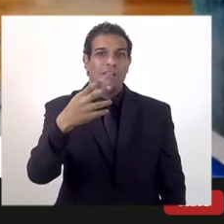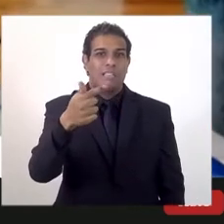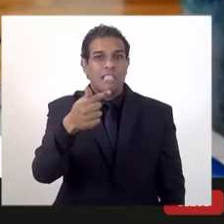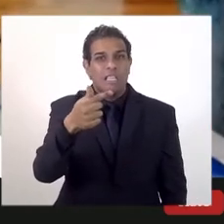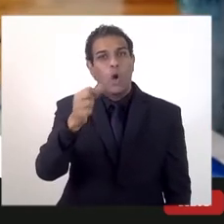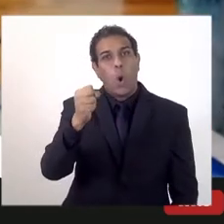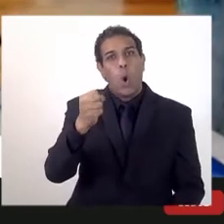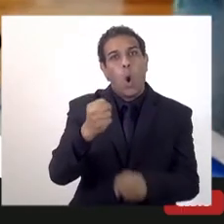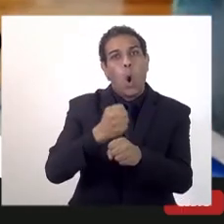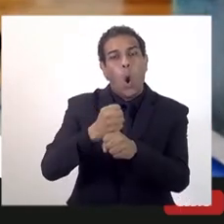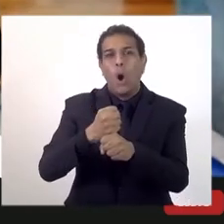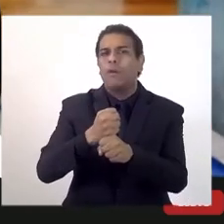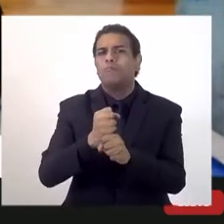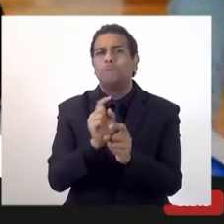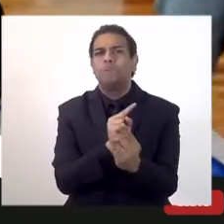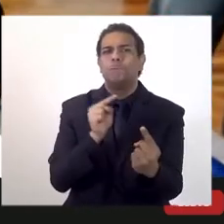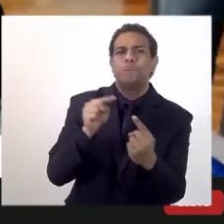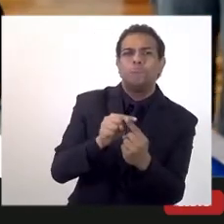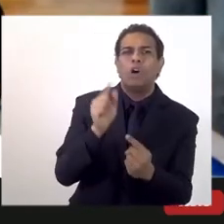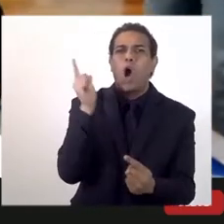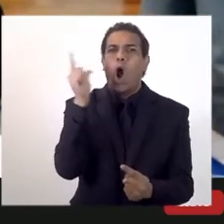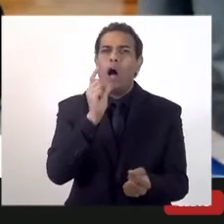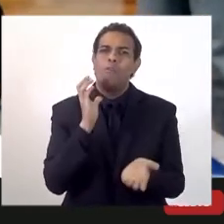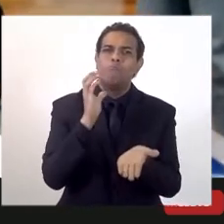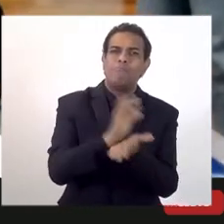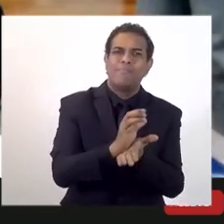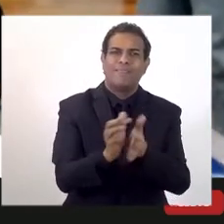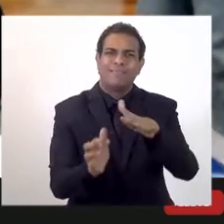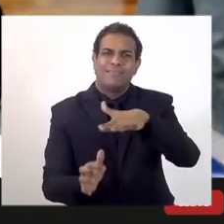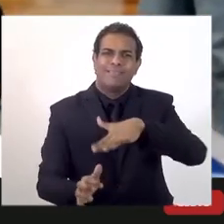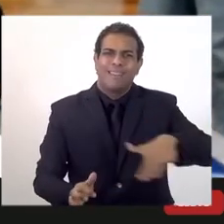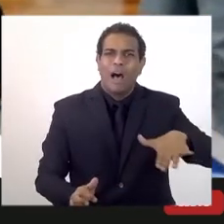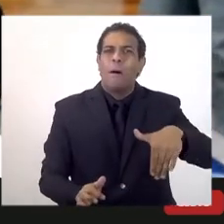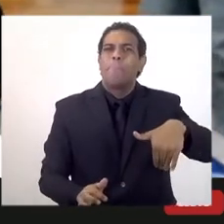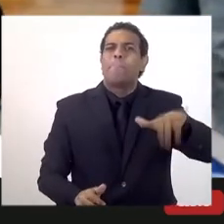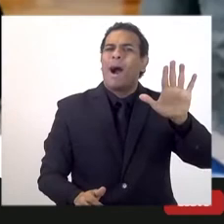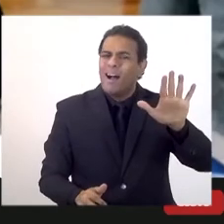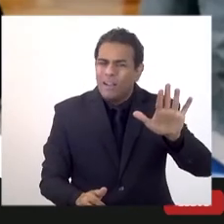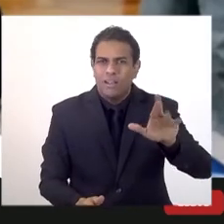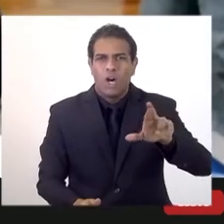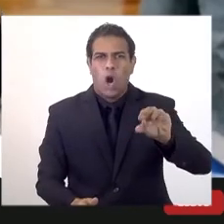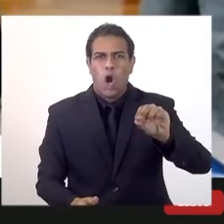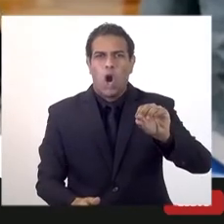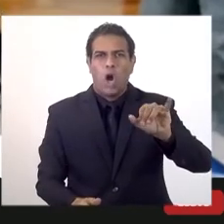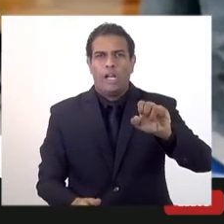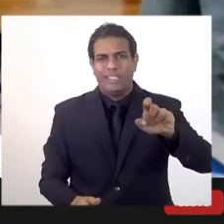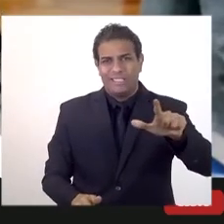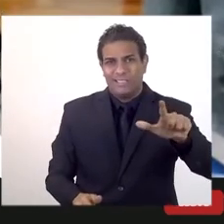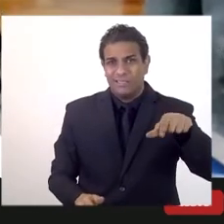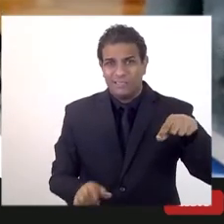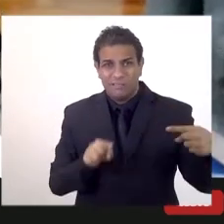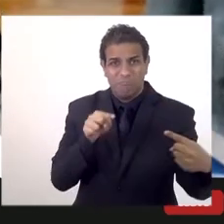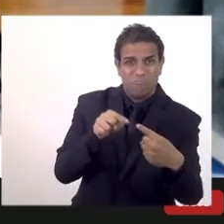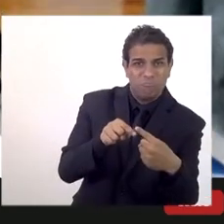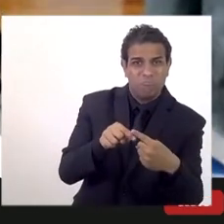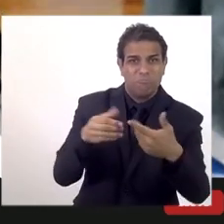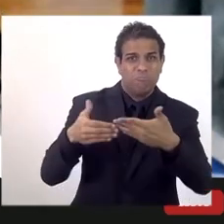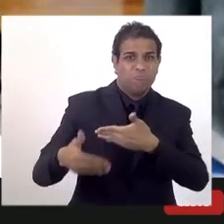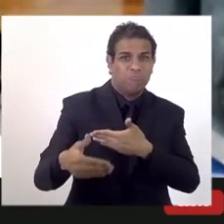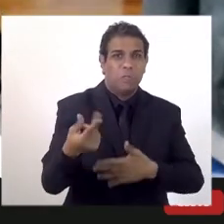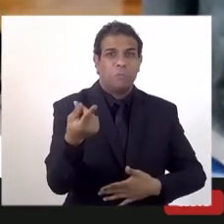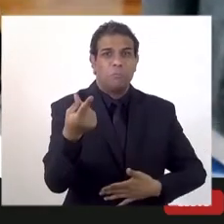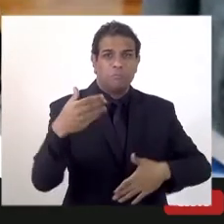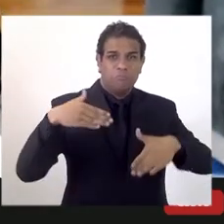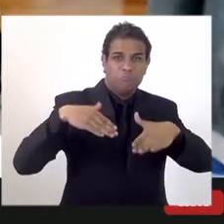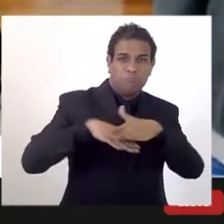incremento de arrecadação de participação em royalties. Então, acredito que nós vamos ter um fundo aí, nos próximos 3, 5 anos,